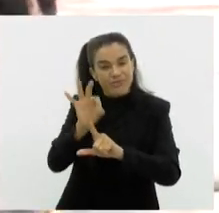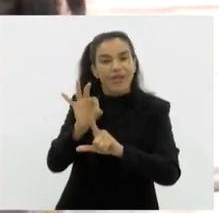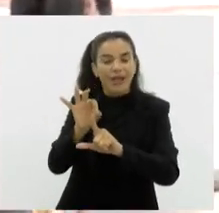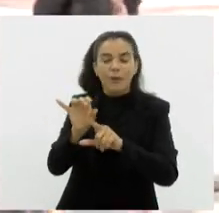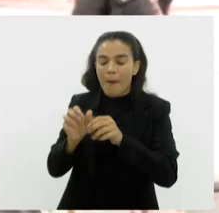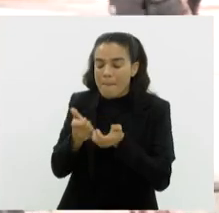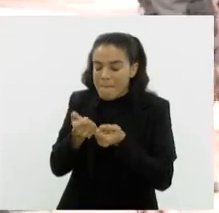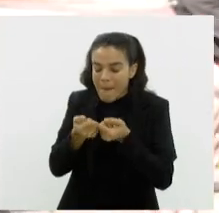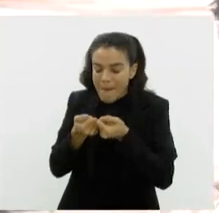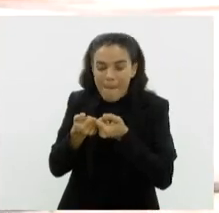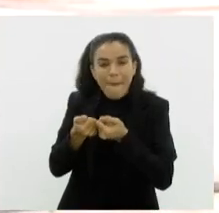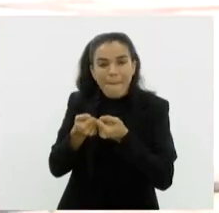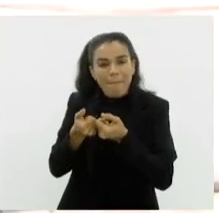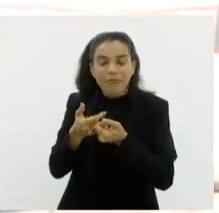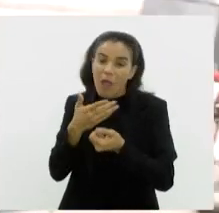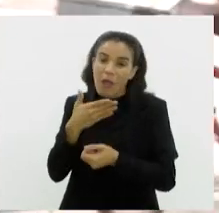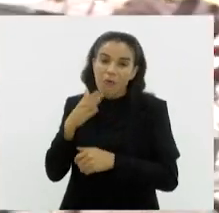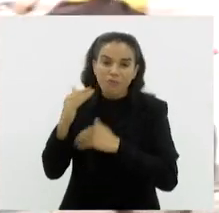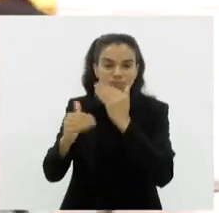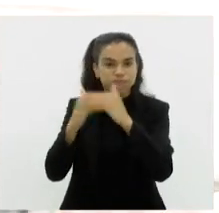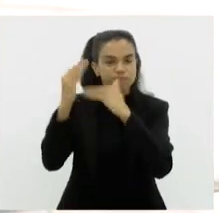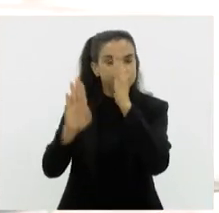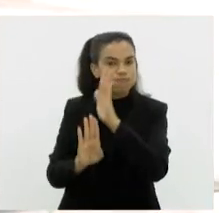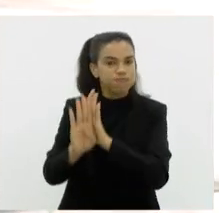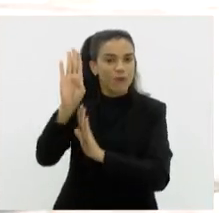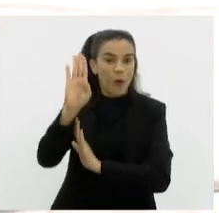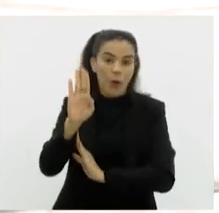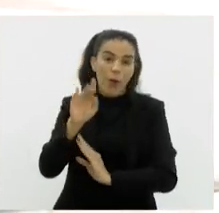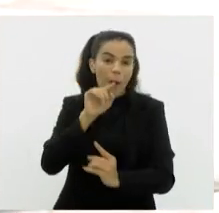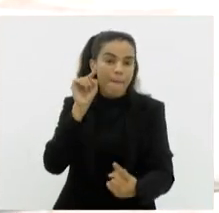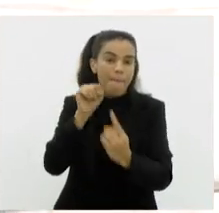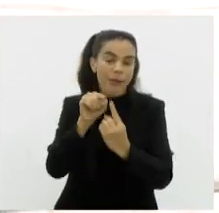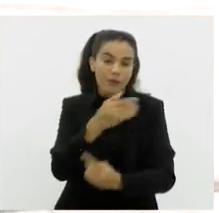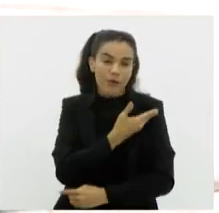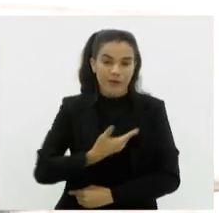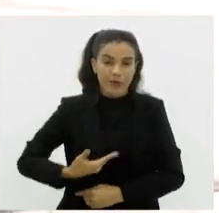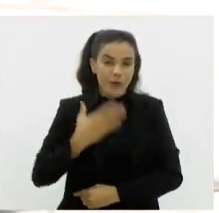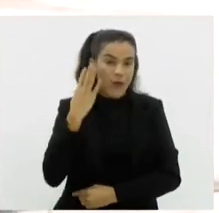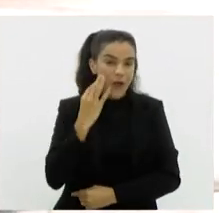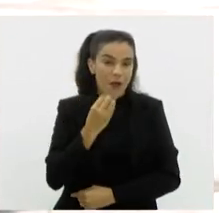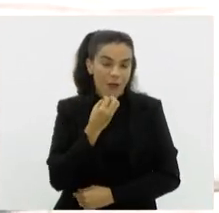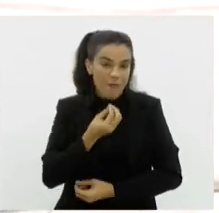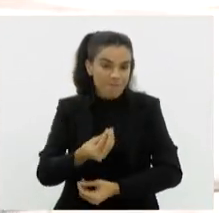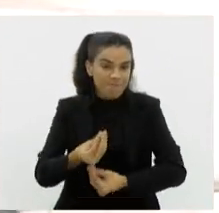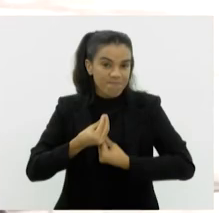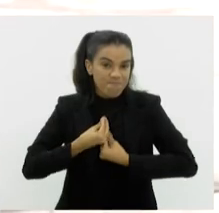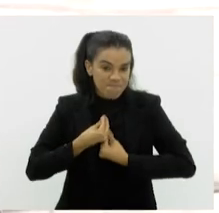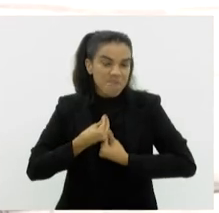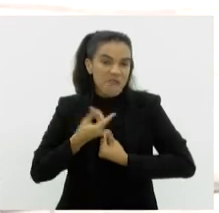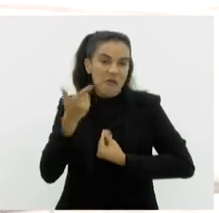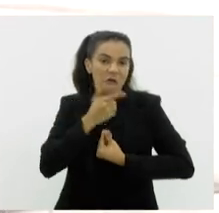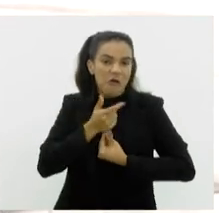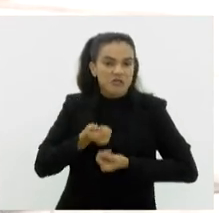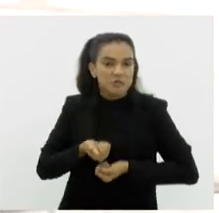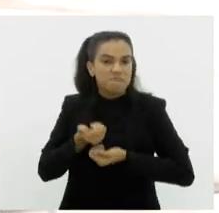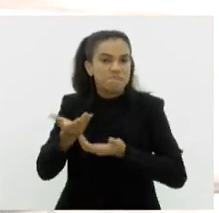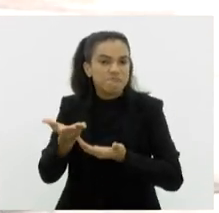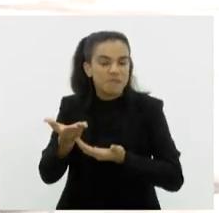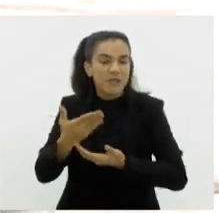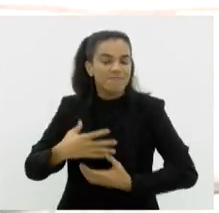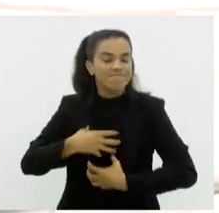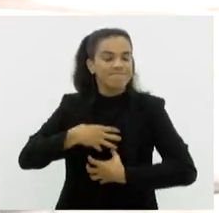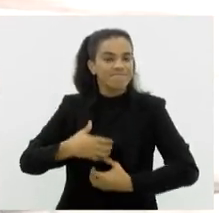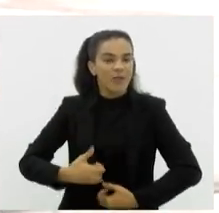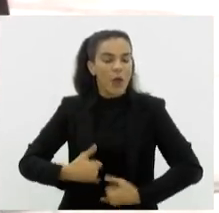vai ter. Eu acho que isso é um grande passo. Foi uma meta que o governador Cláudio Castro nos deu e que a gente vai conseguir entregar. E que nos traz muito orgulho.